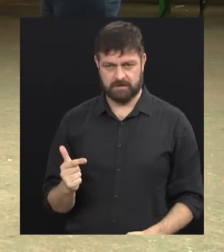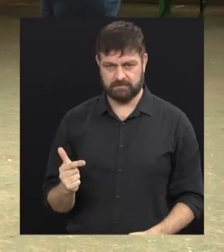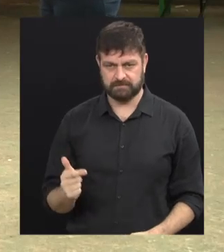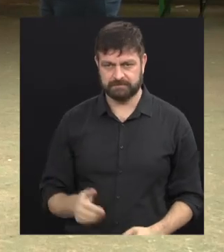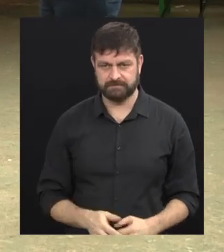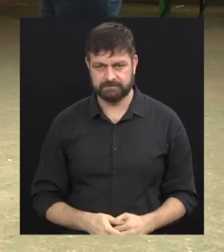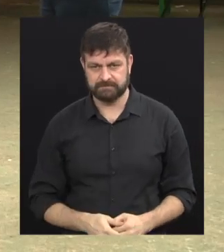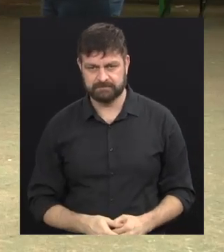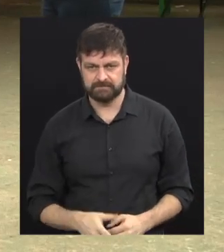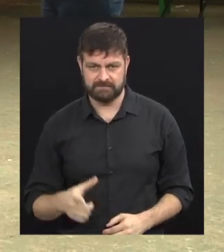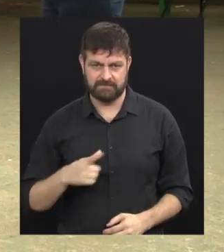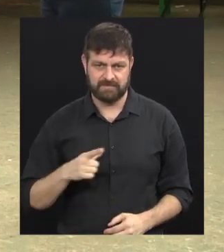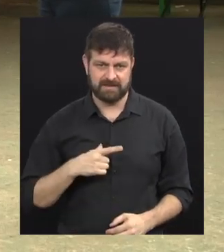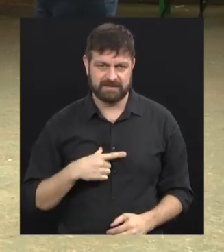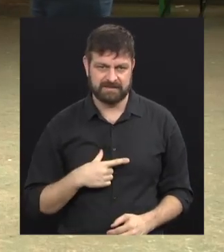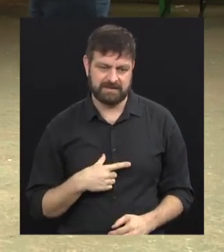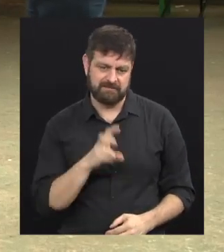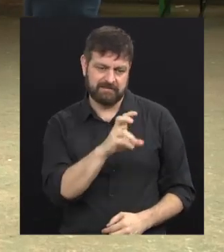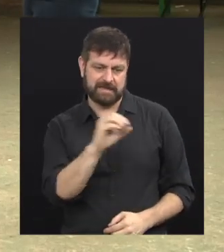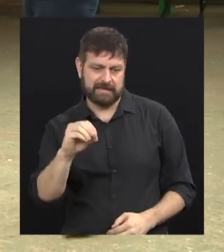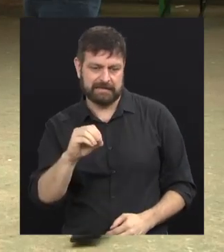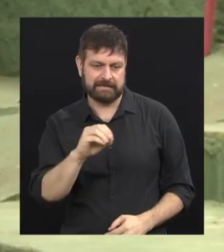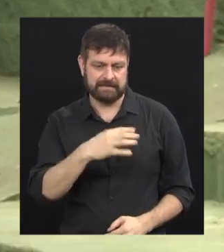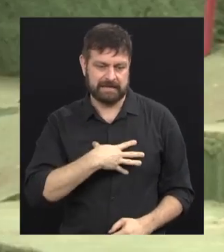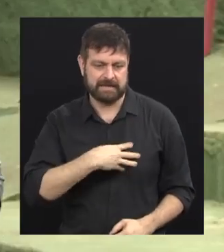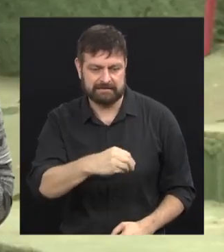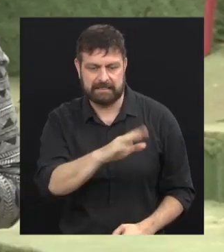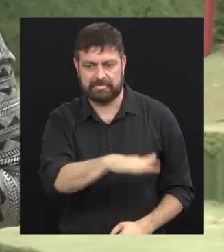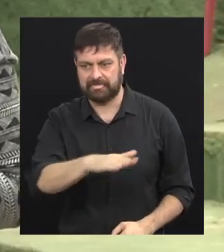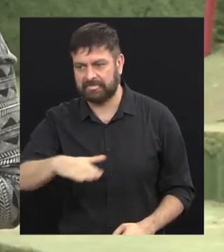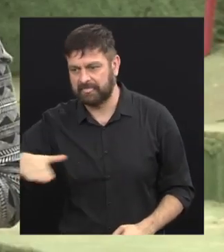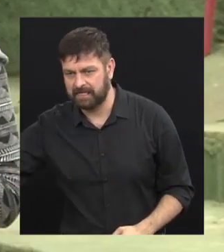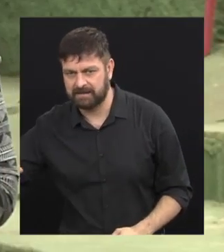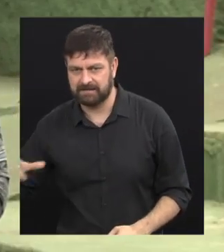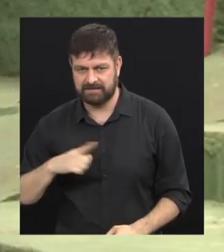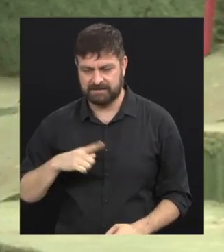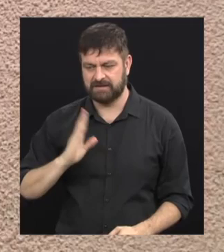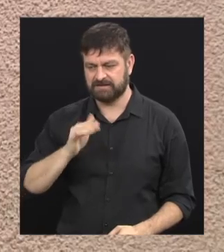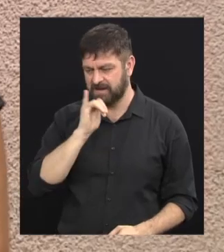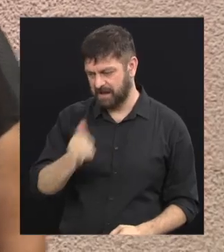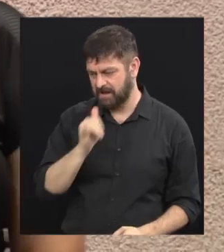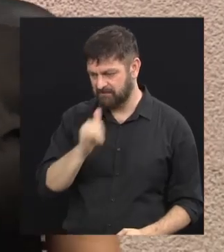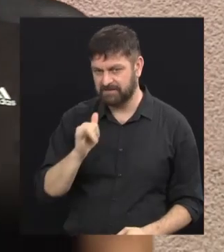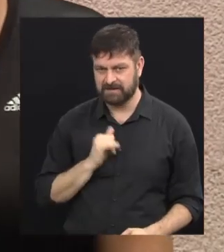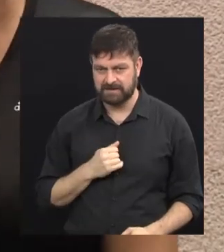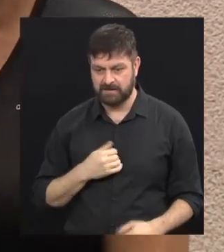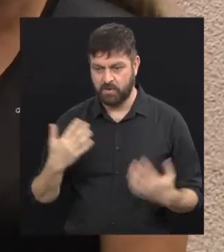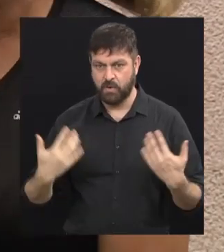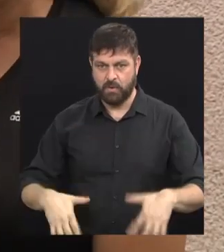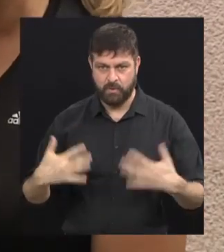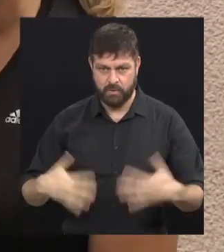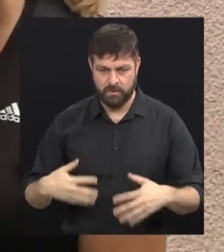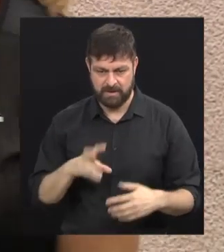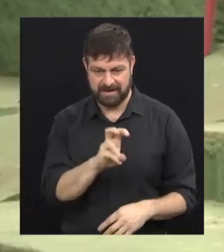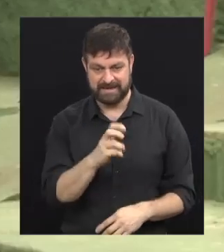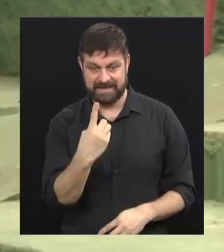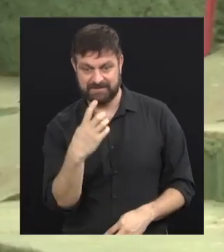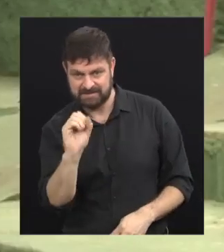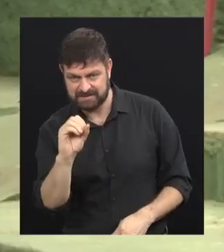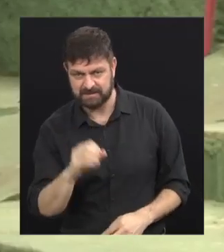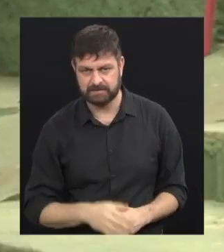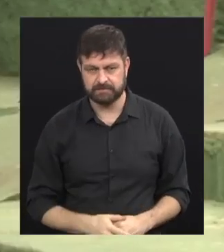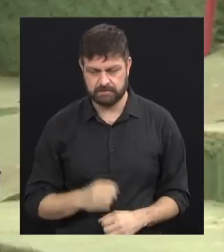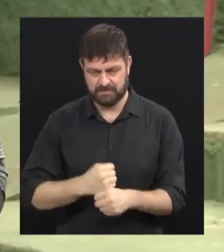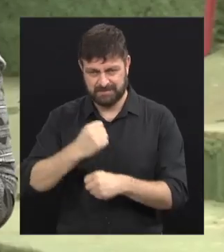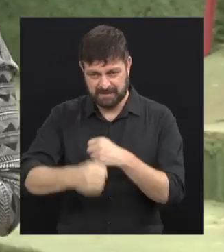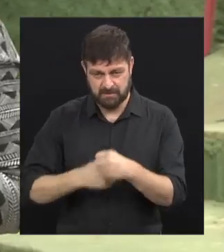Não. Claro que tem. Tenho 510 crianças. Eu já falei isso esse ano e tudo valeu. Nossa, é bastante. Falei, é isso aí. Apesar